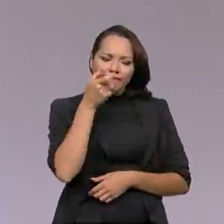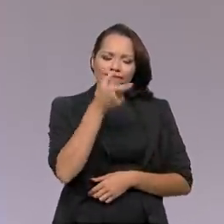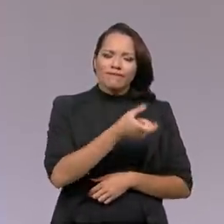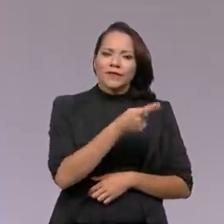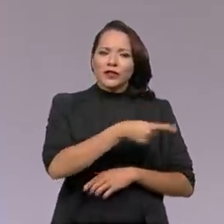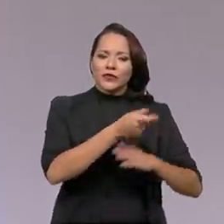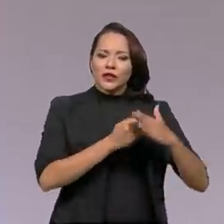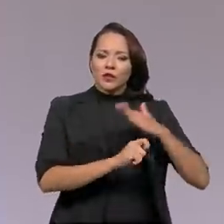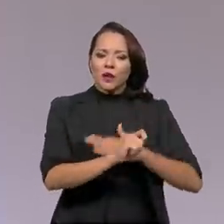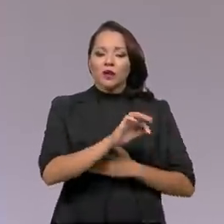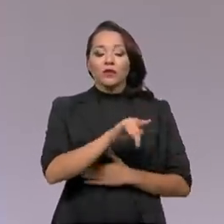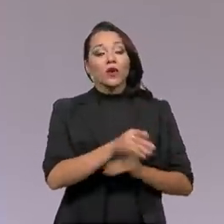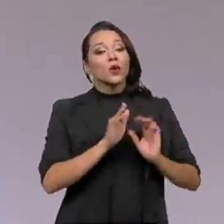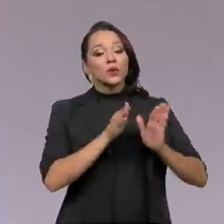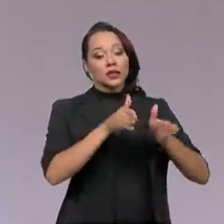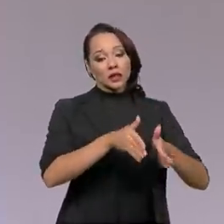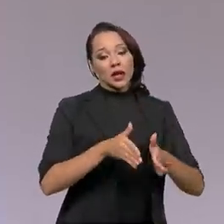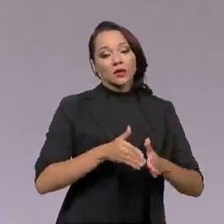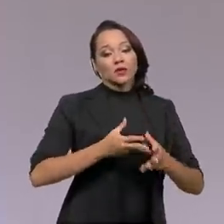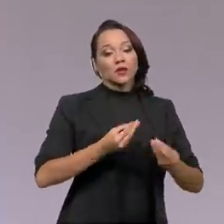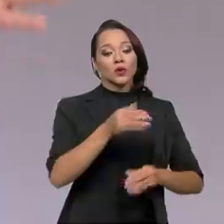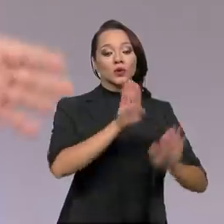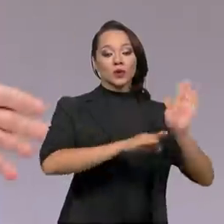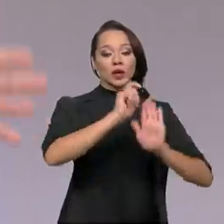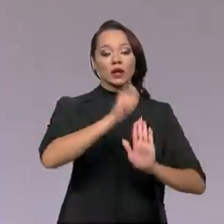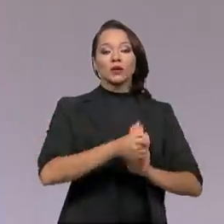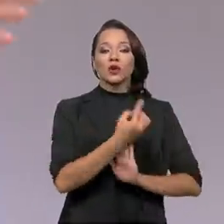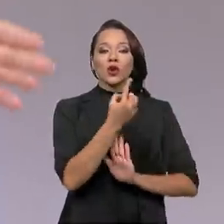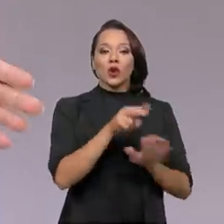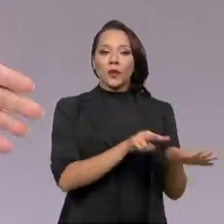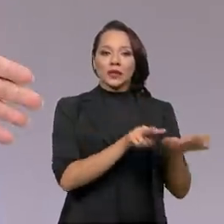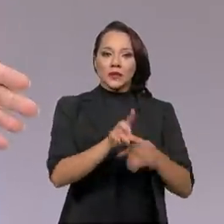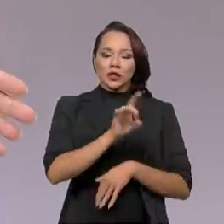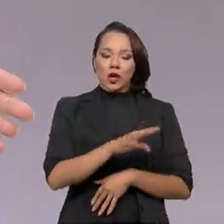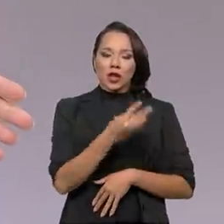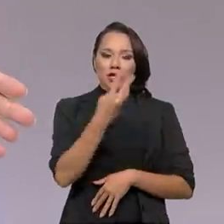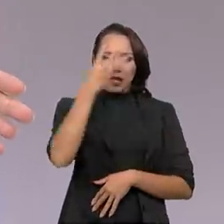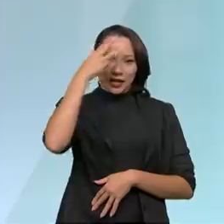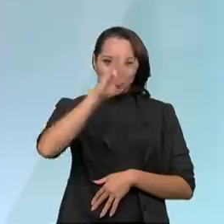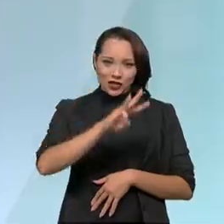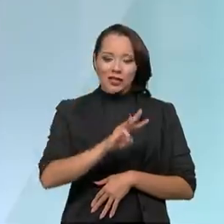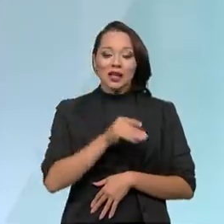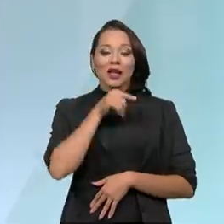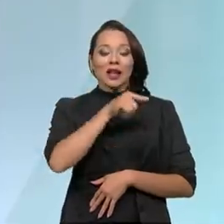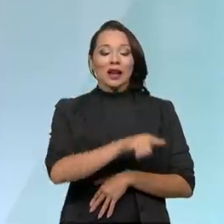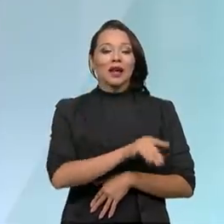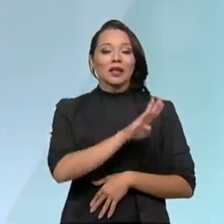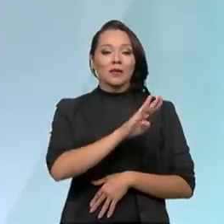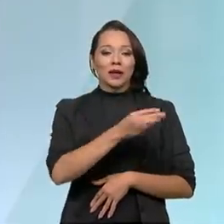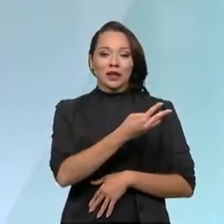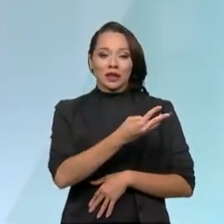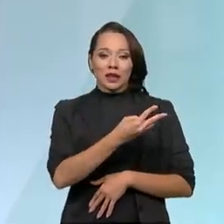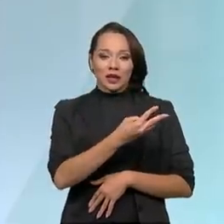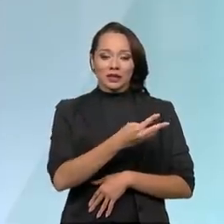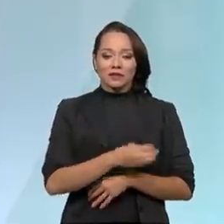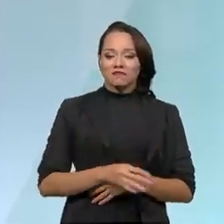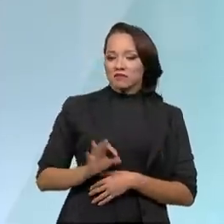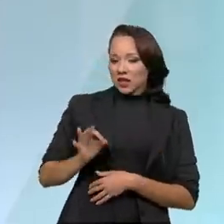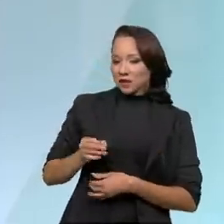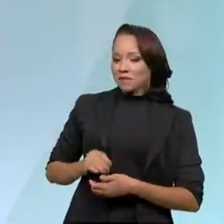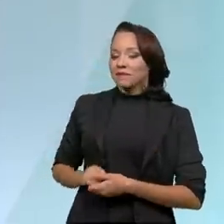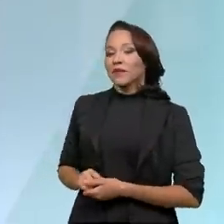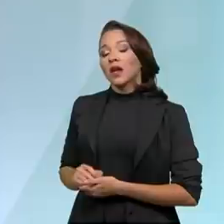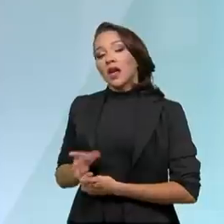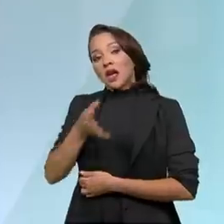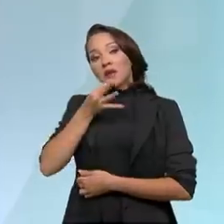investidores foi concentrar muitos leilões numa semana, em três dias ali na B3. É isso mesmo? Eu acho que